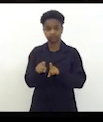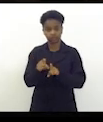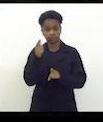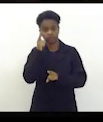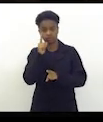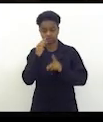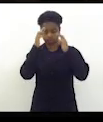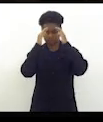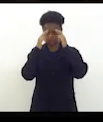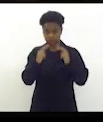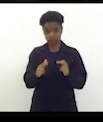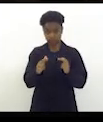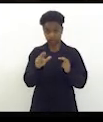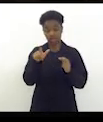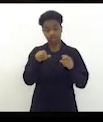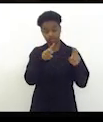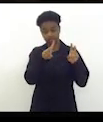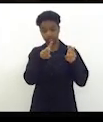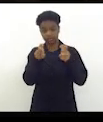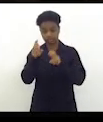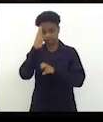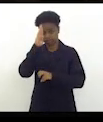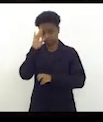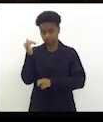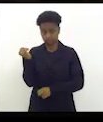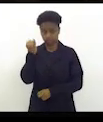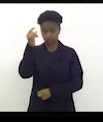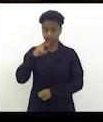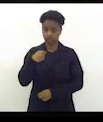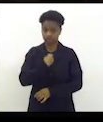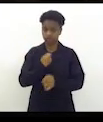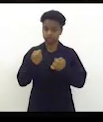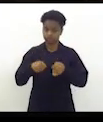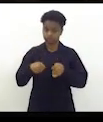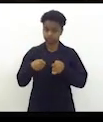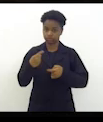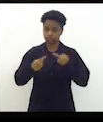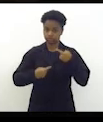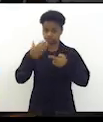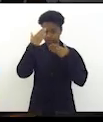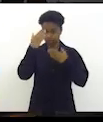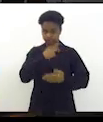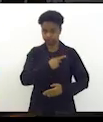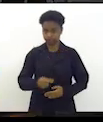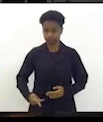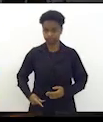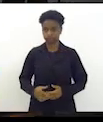respeito são temas centrais que a gente deve aprofundar obrigado presidente